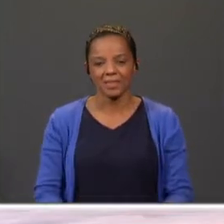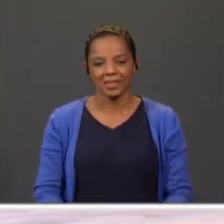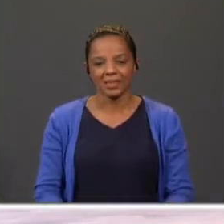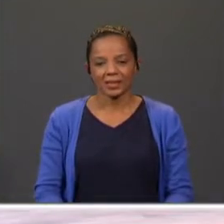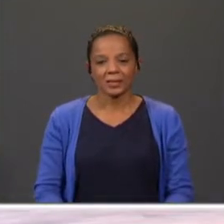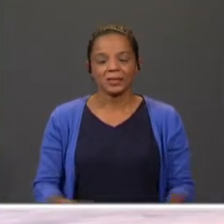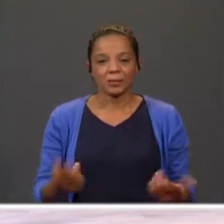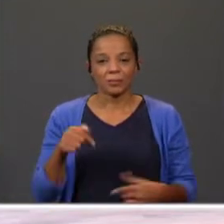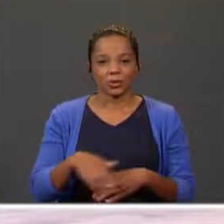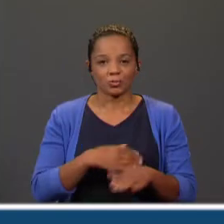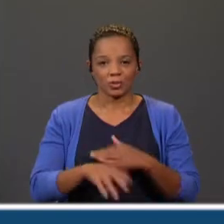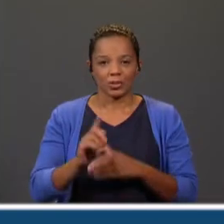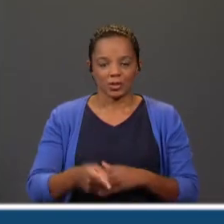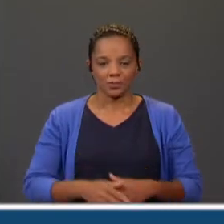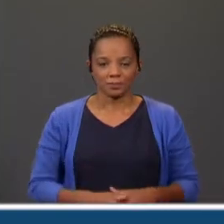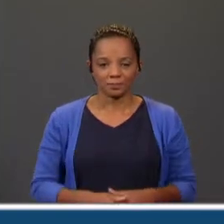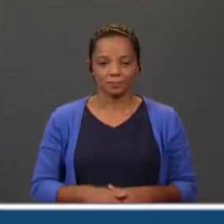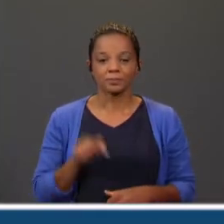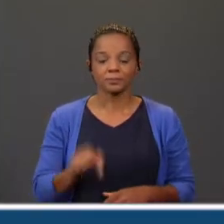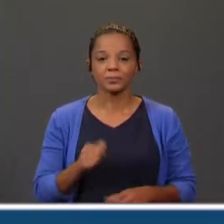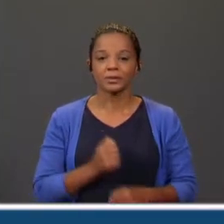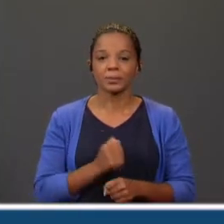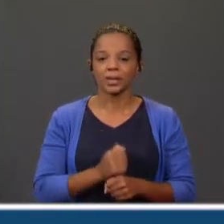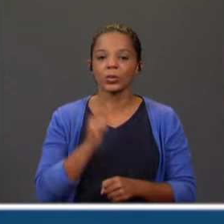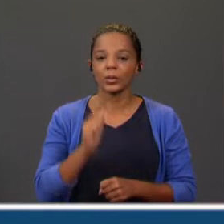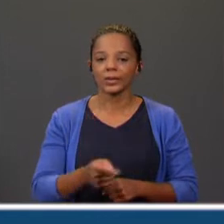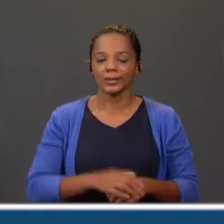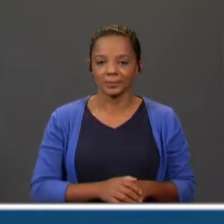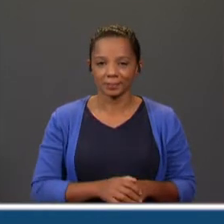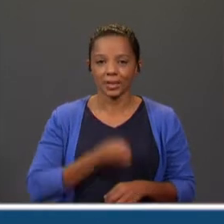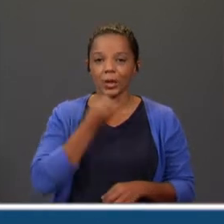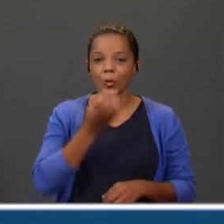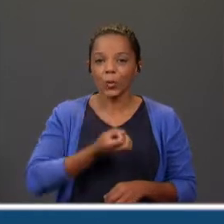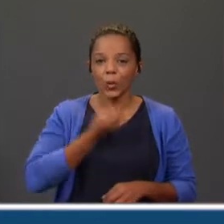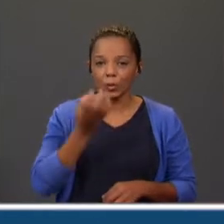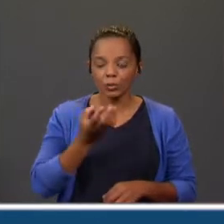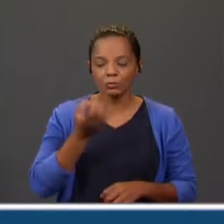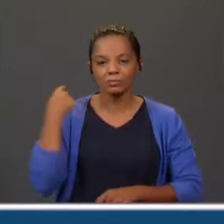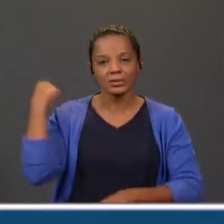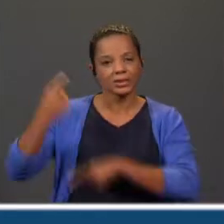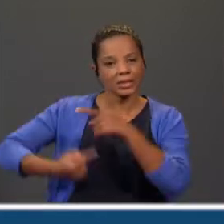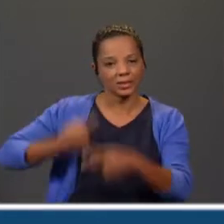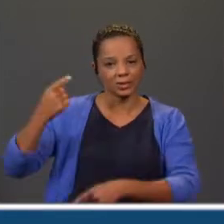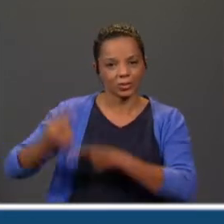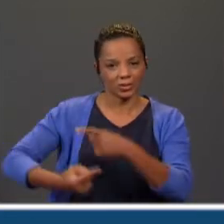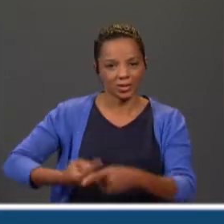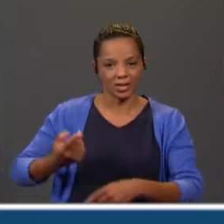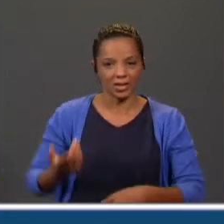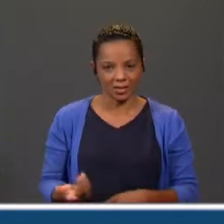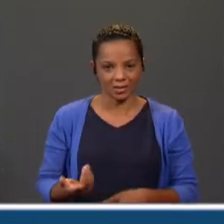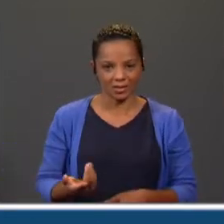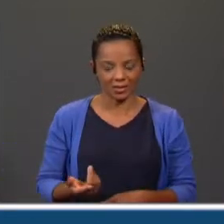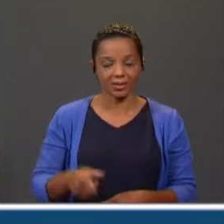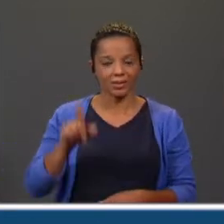o que vamos fazer hoje? Hoje vamos trabalhar o conto tradicional. Vamos o quê? Vamos